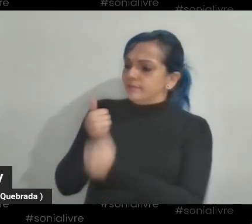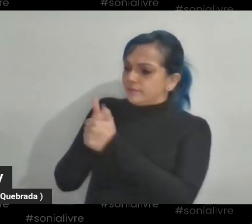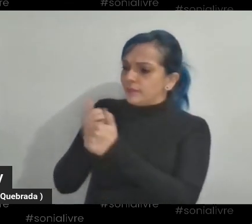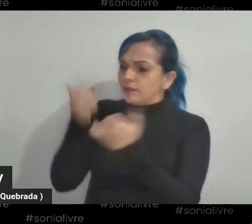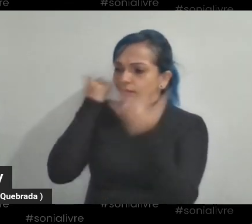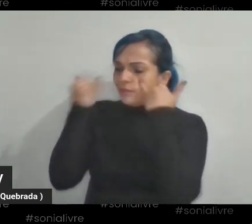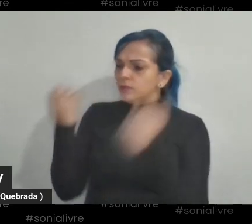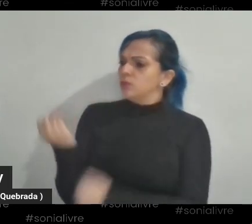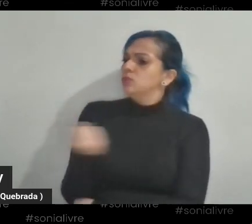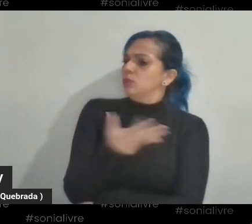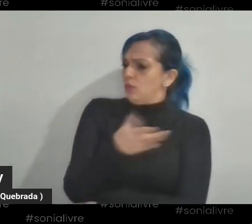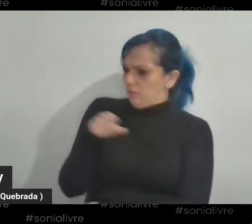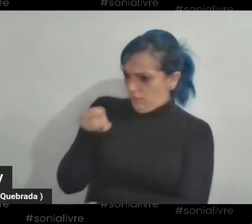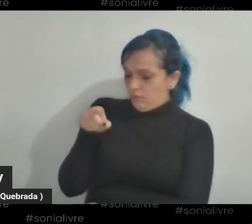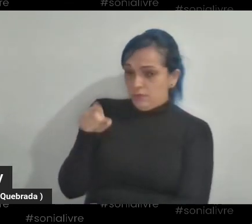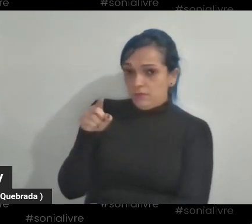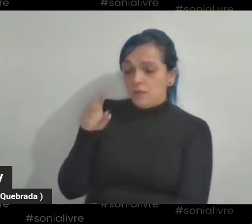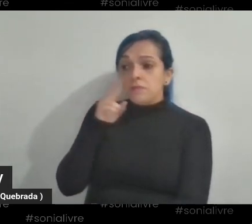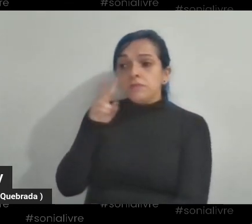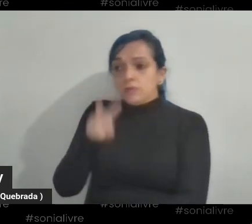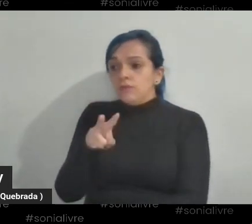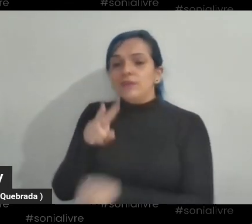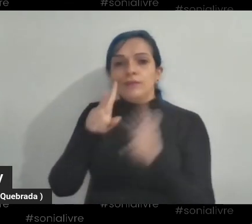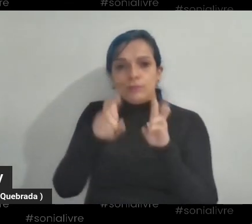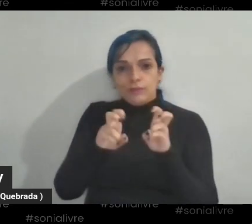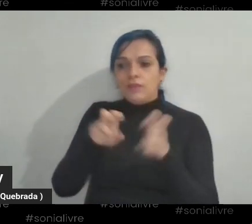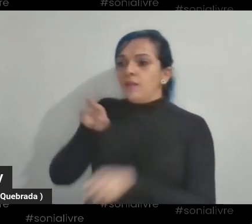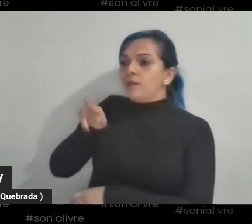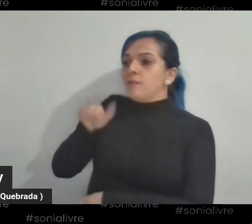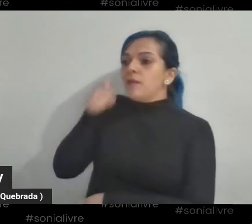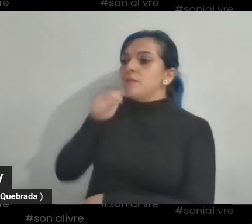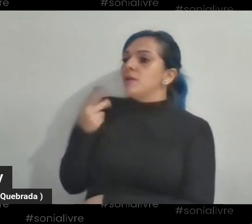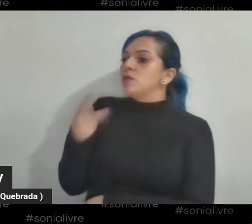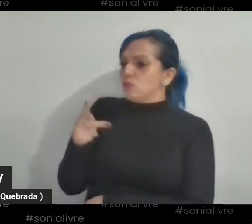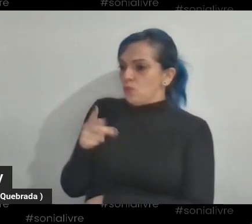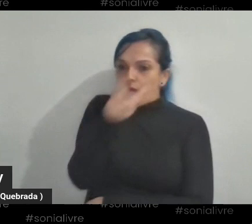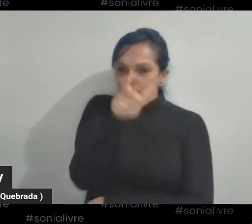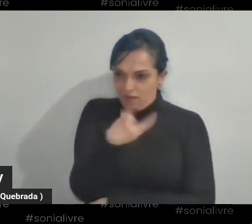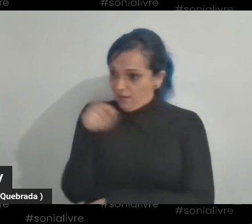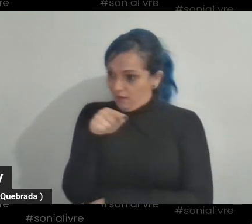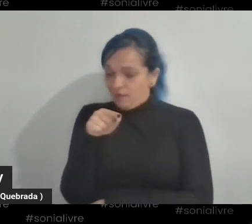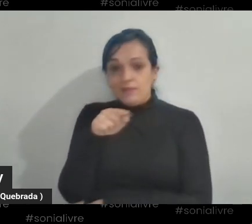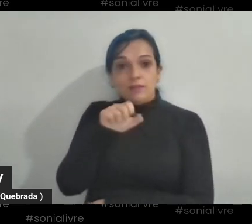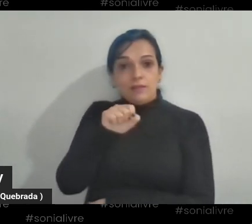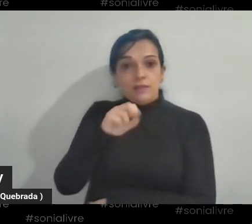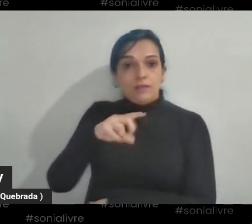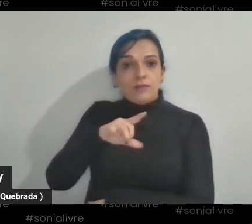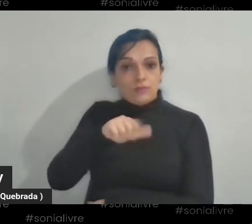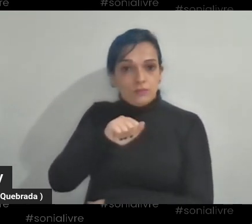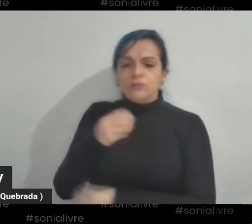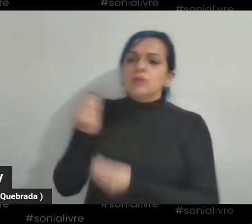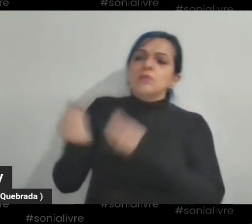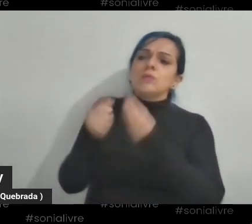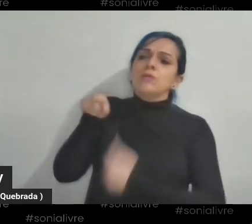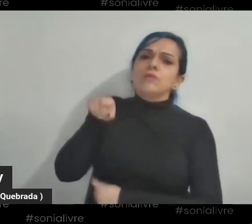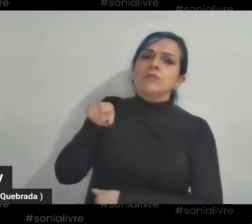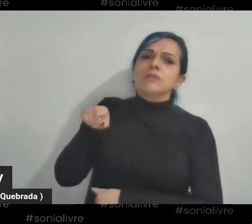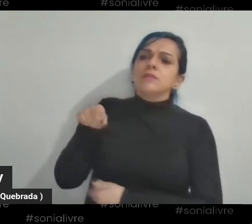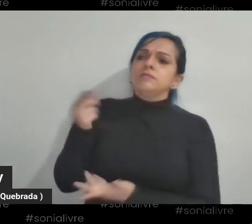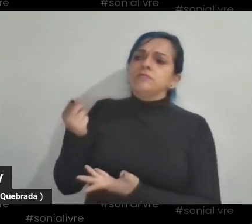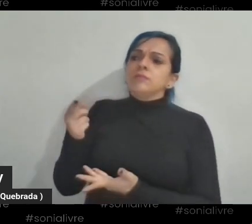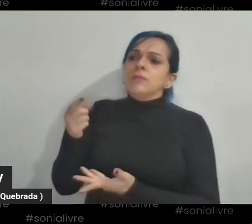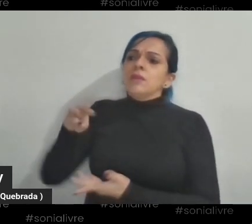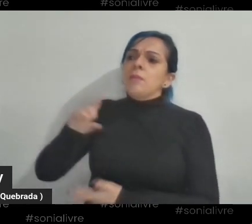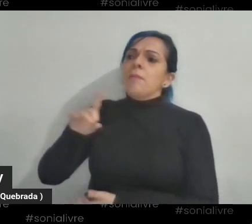sobre a sua irmã, sobre a Sônia, como é que você se sente, Marcelo? Como é que é para você entender de